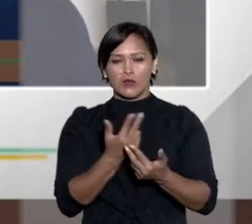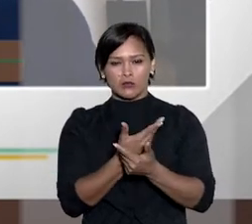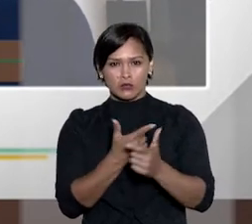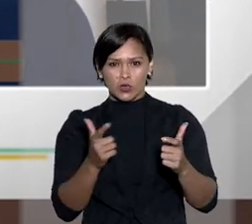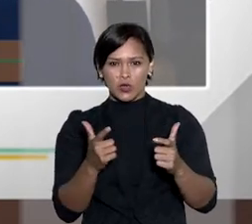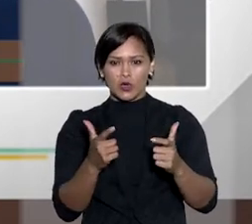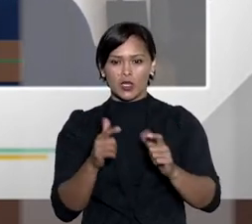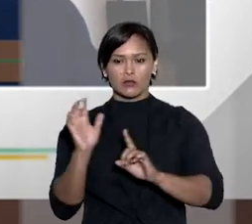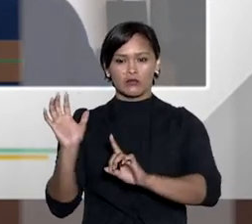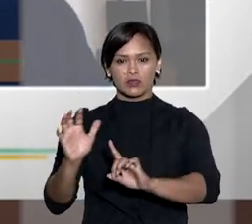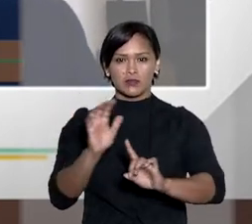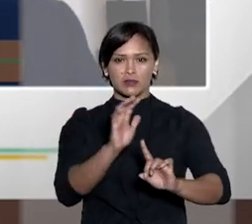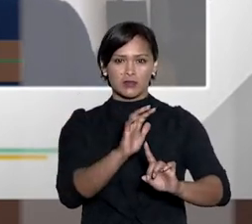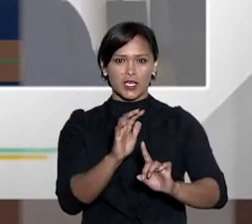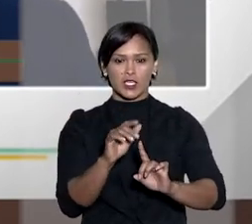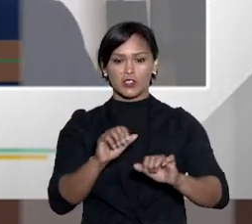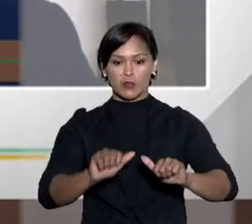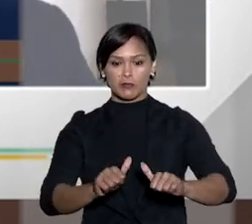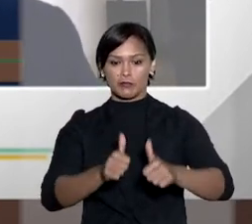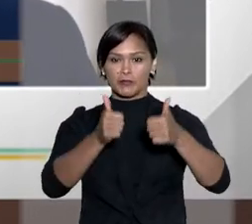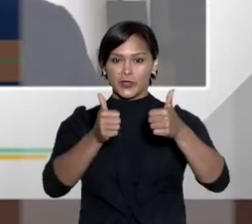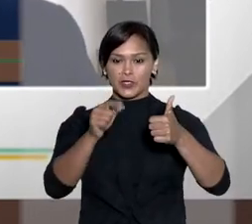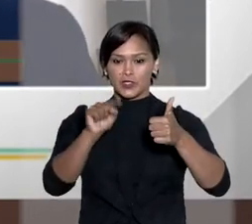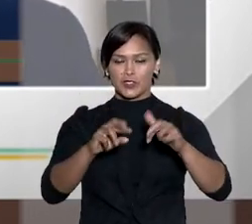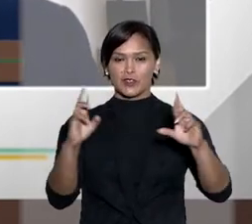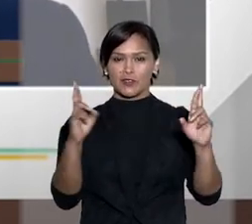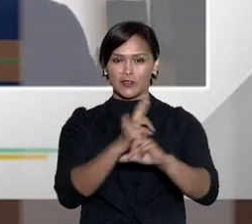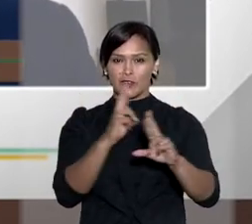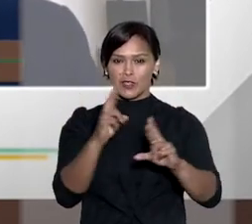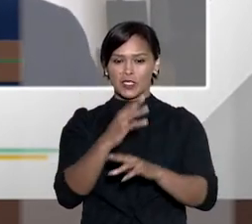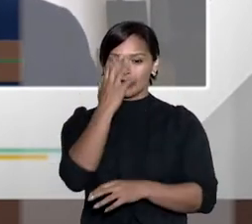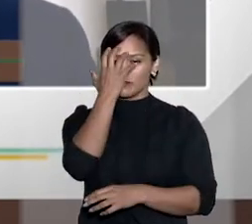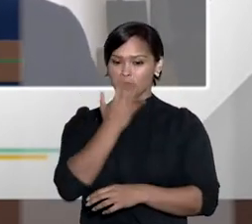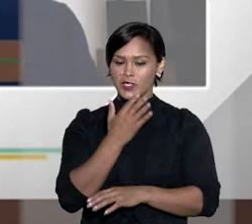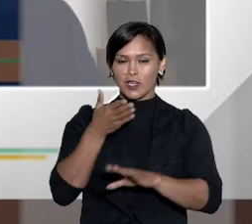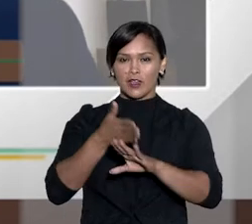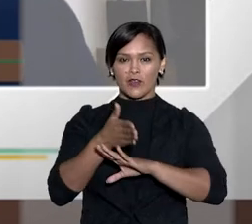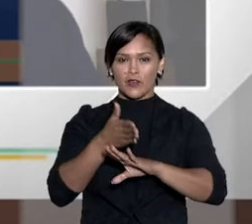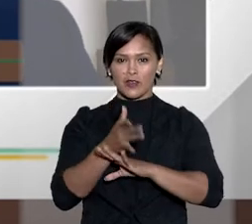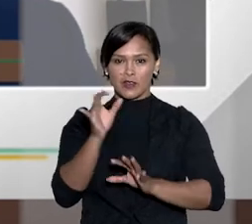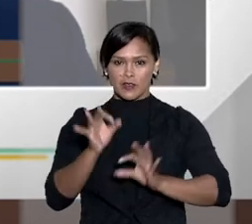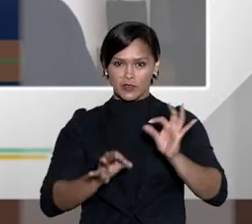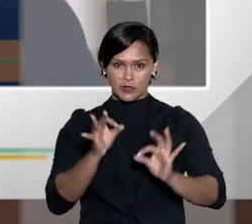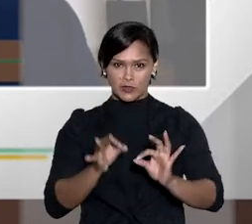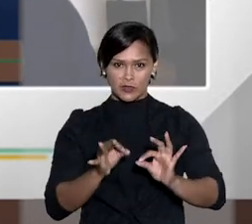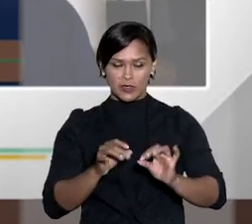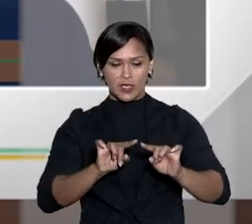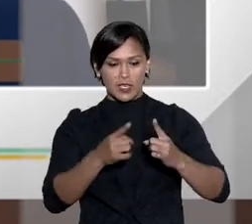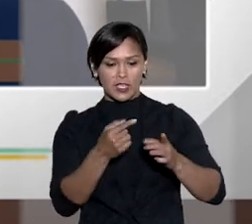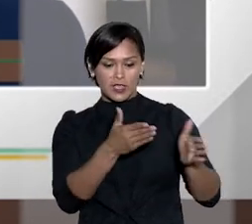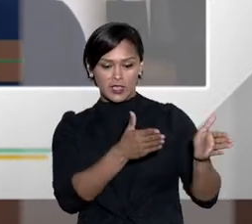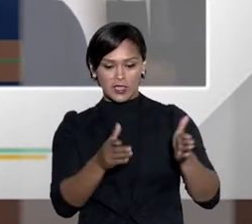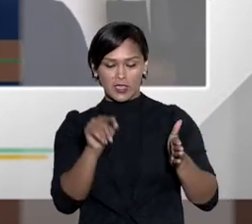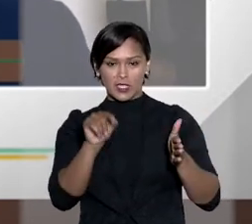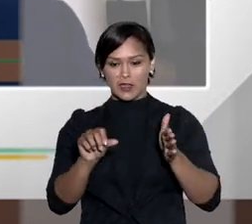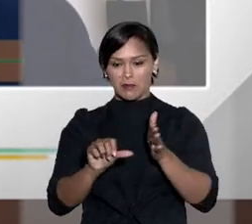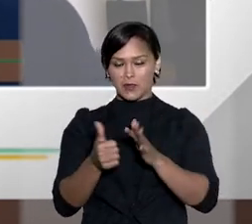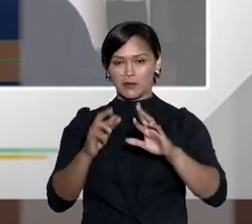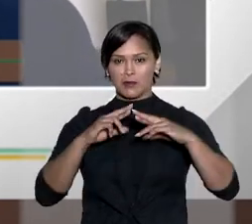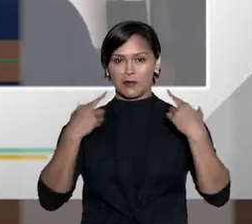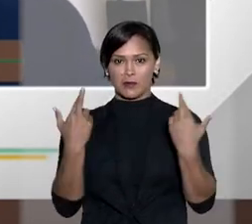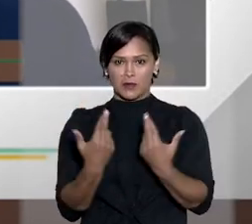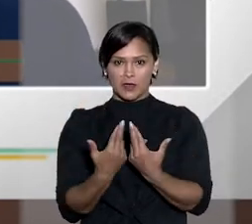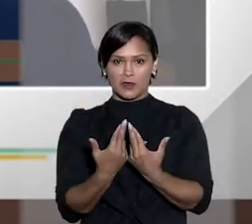repercussão positiva com relação à celeridade e o acesso à justiça. Então, nessa primeira reunião,